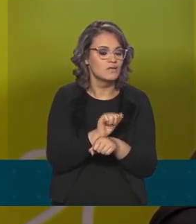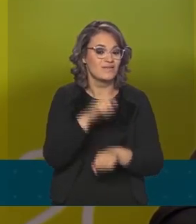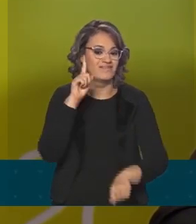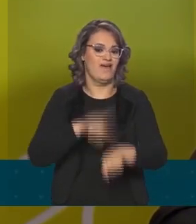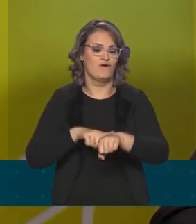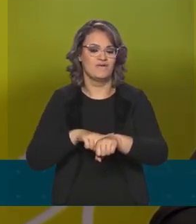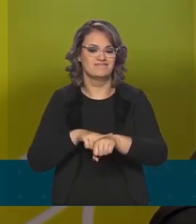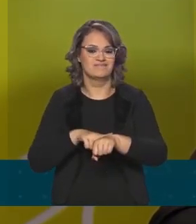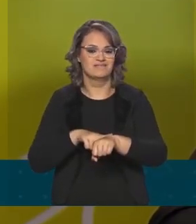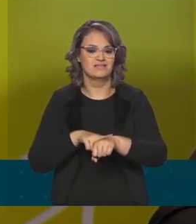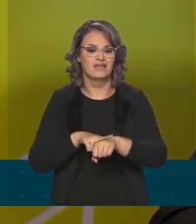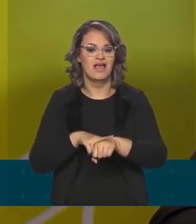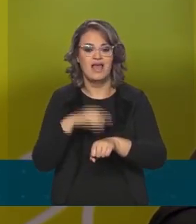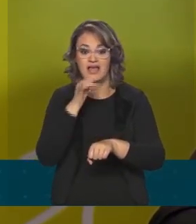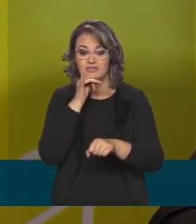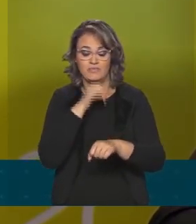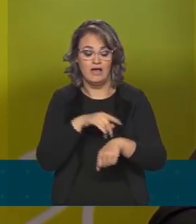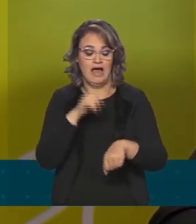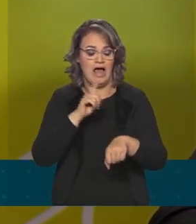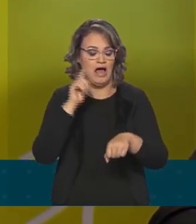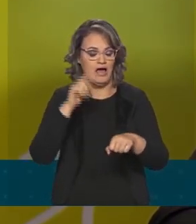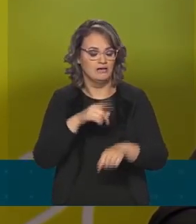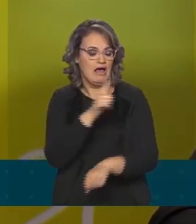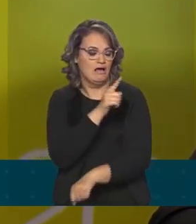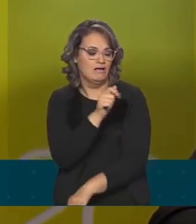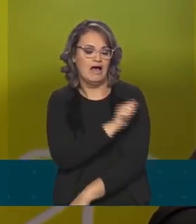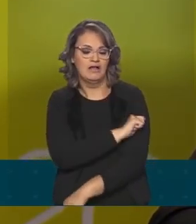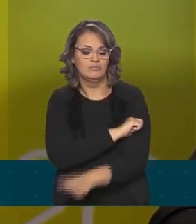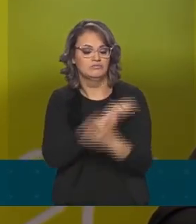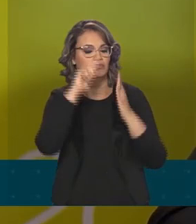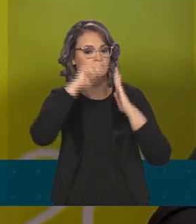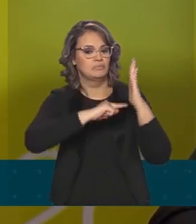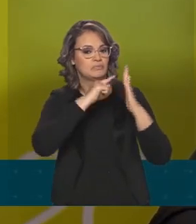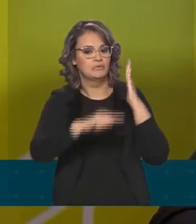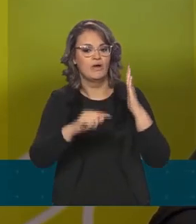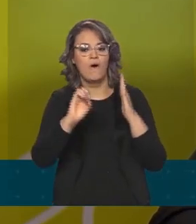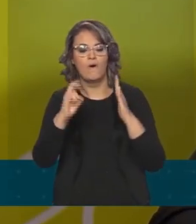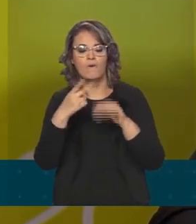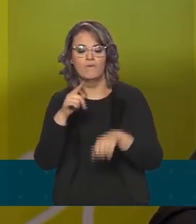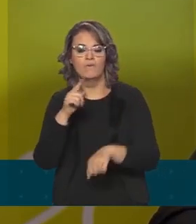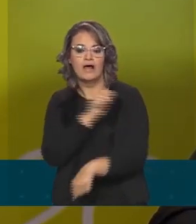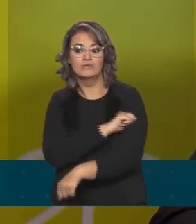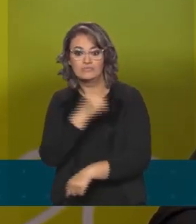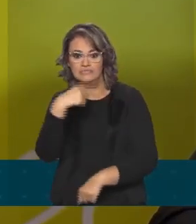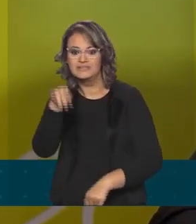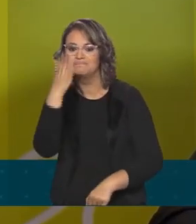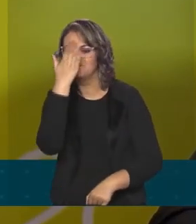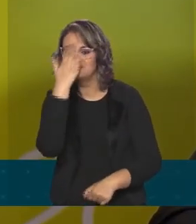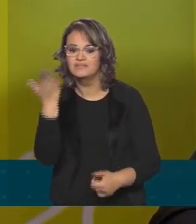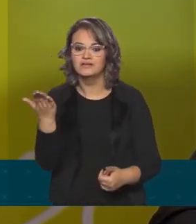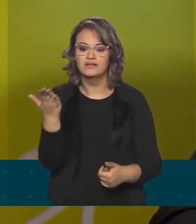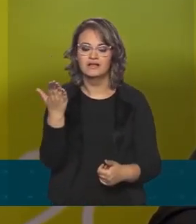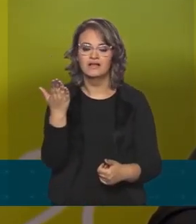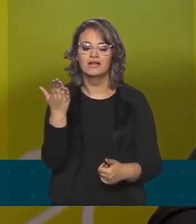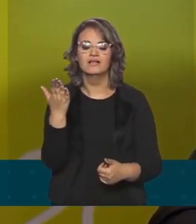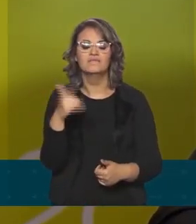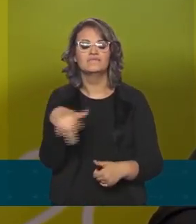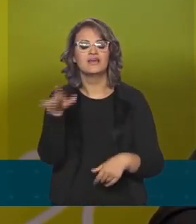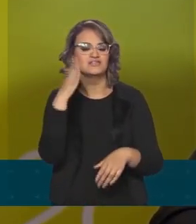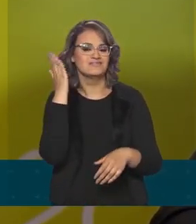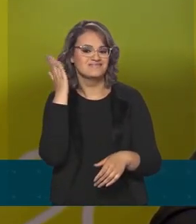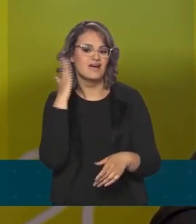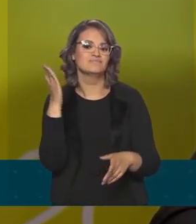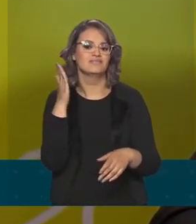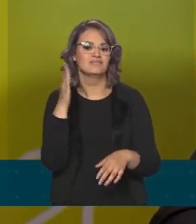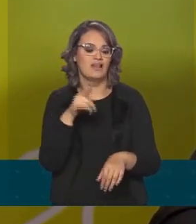quando o participante foi eliminado, se o participante não entrou por algum impedimento de identificação. E aí, quanto tempo